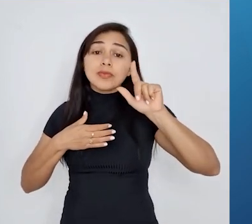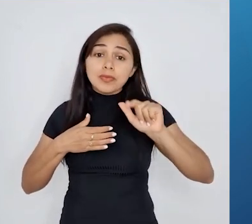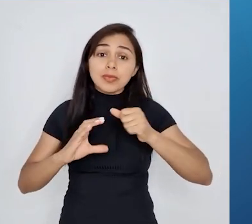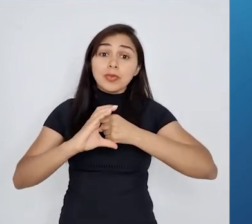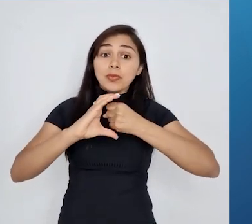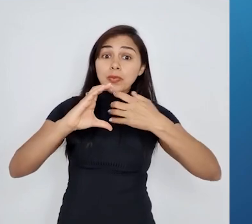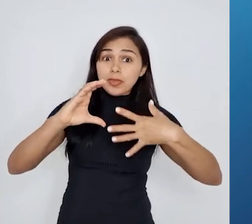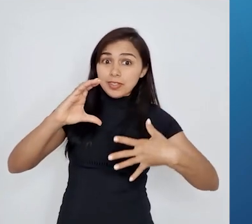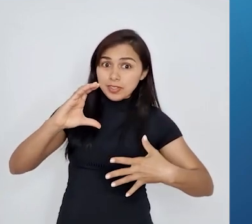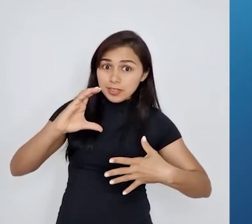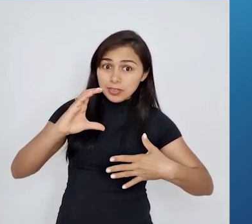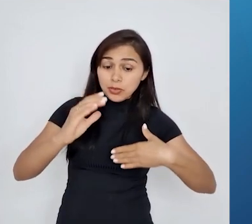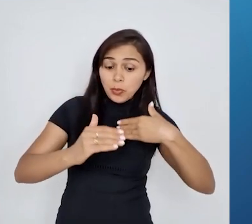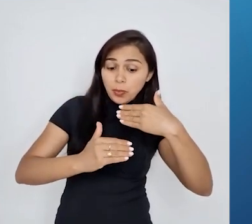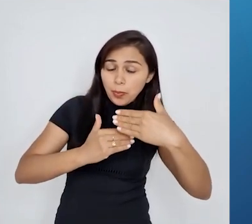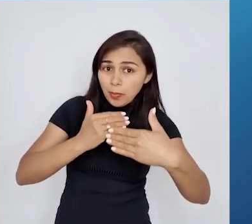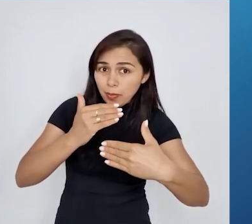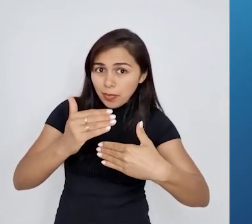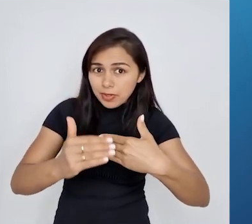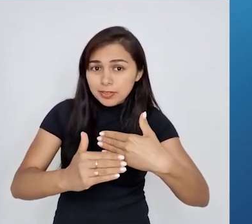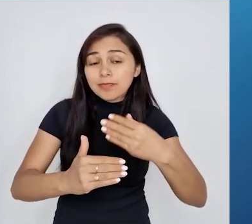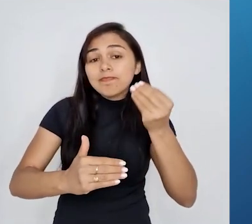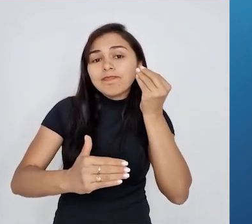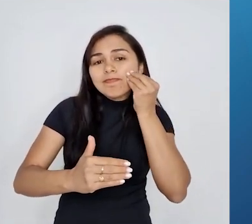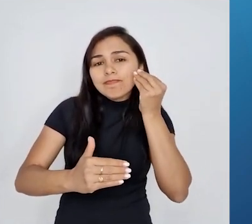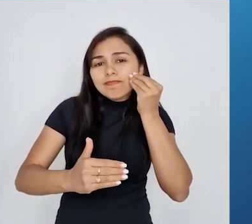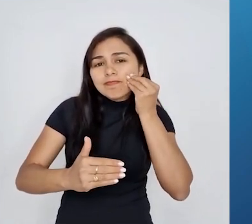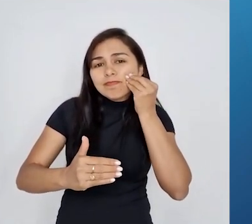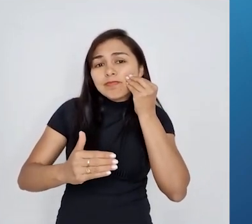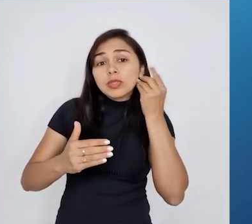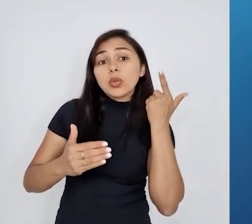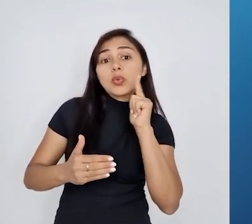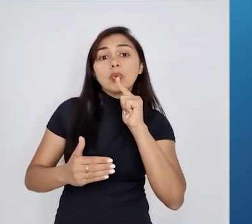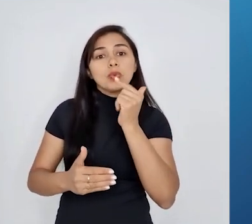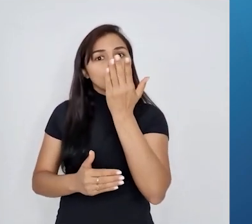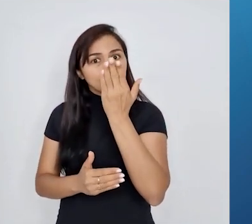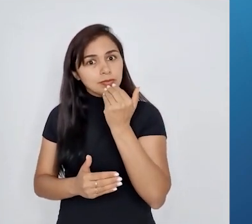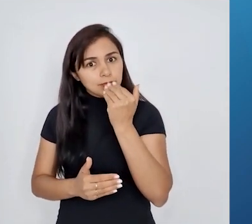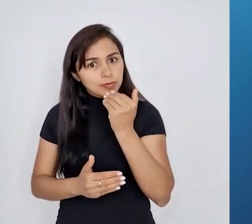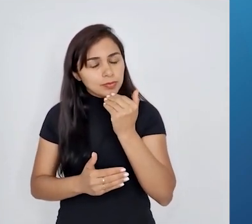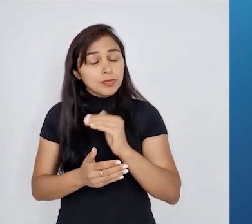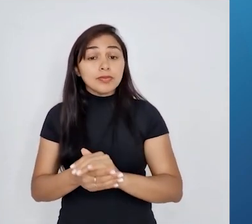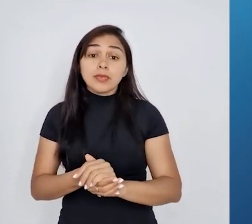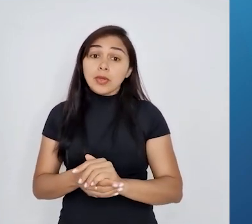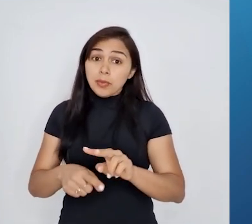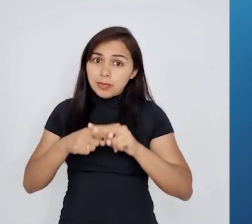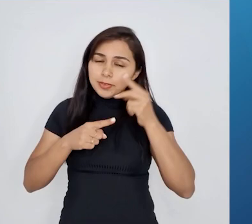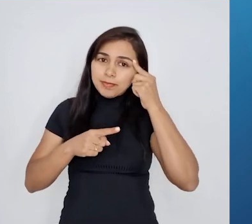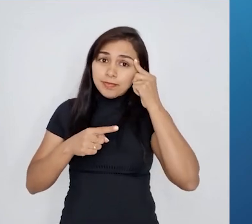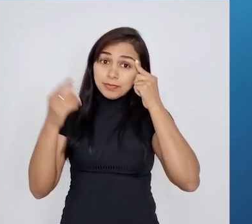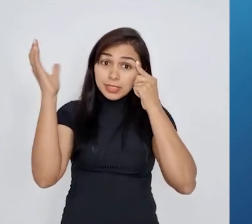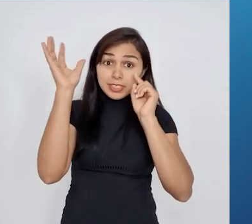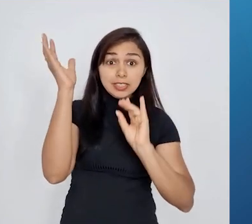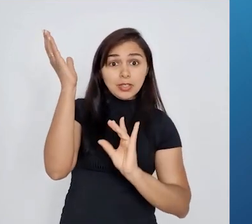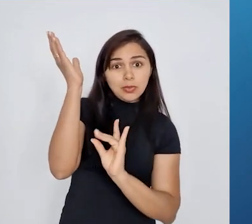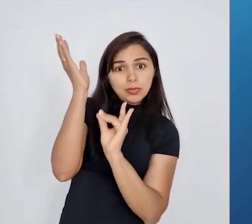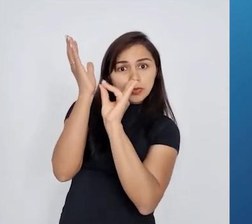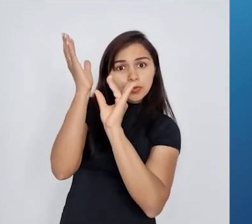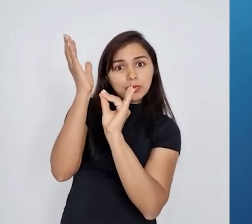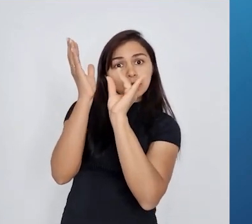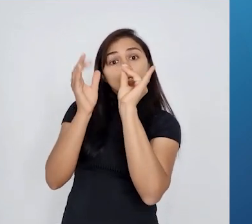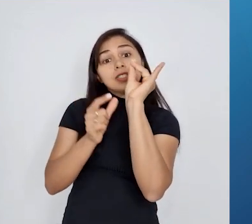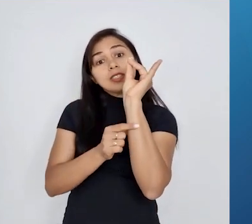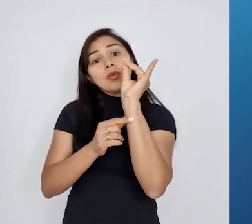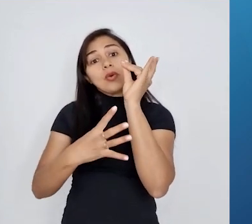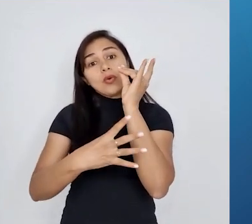durante suas vidas seriam herdados por suas descendências. Ou seja, se alimentar as folhas tivessem um ponto mais alto, essas girafas